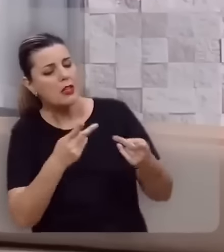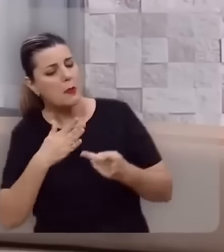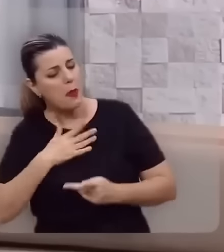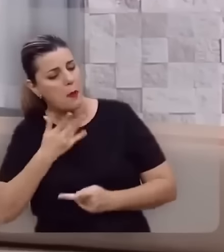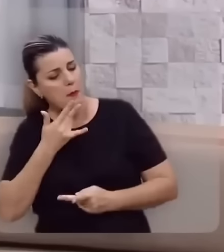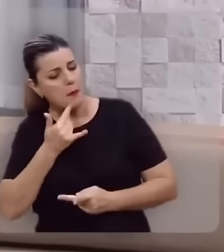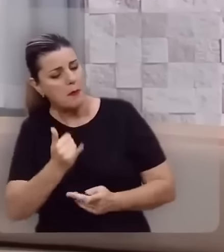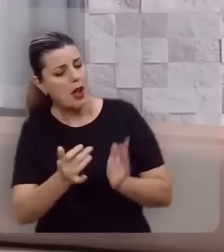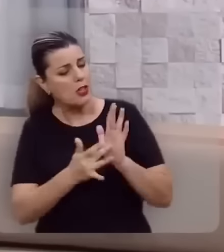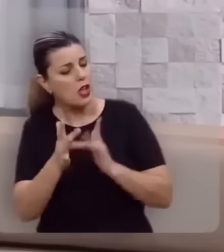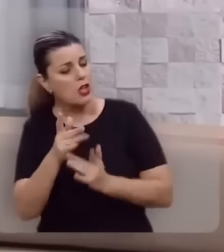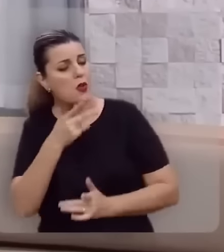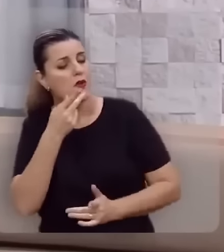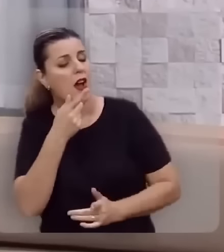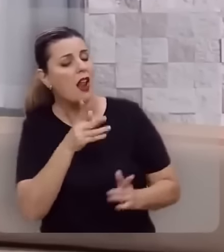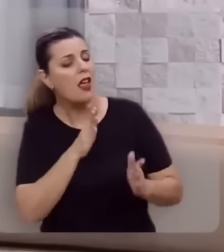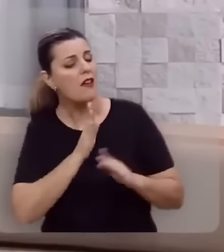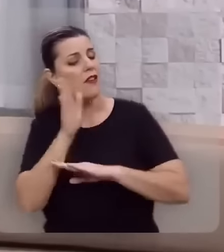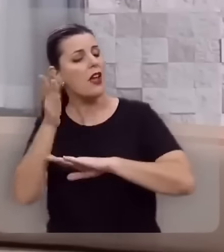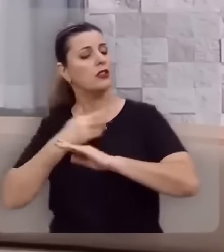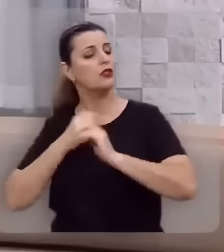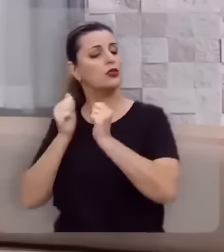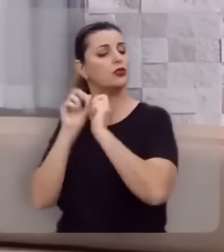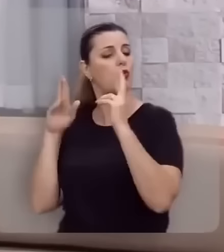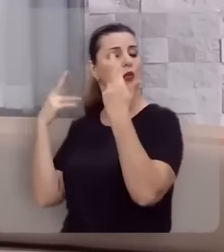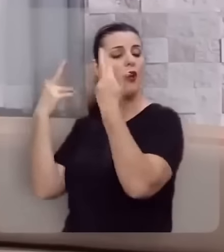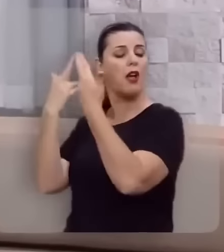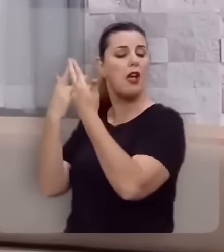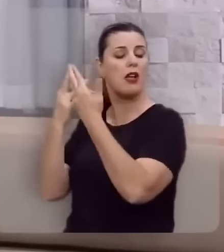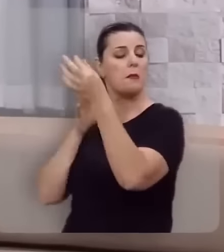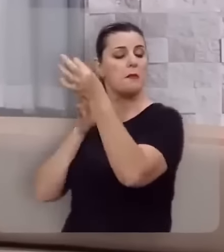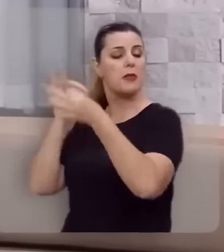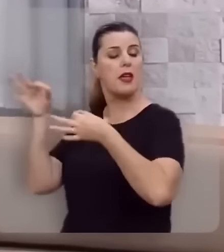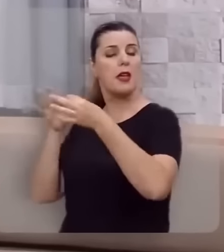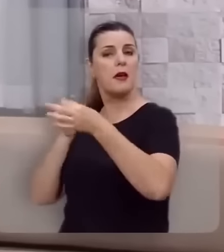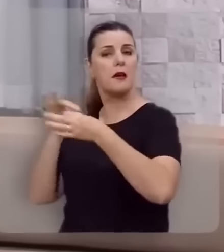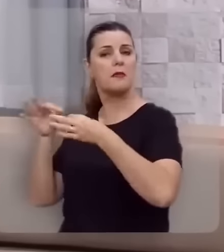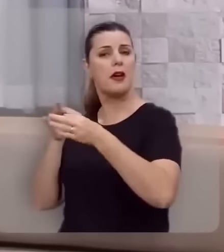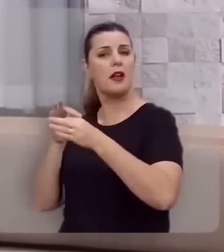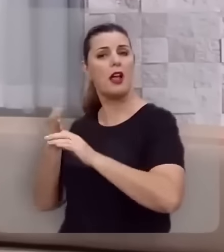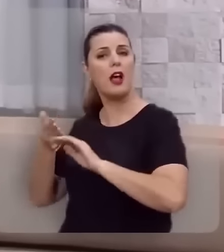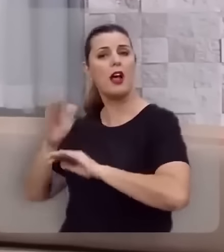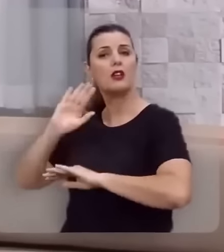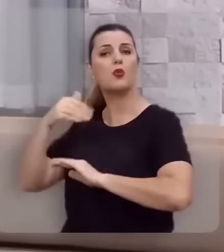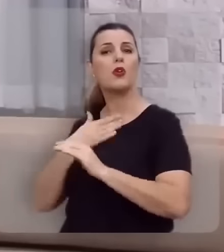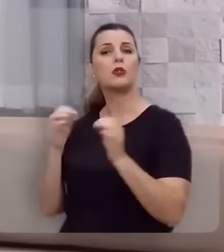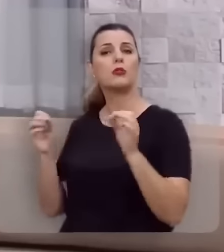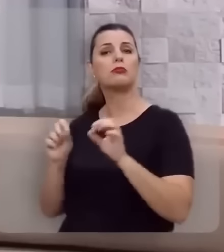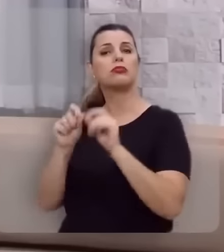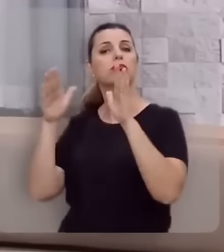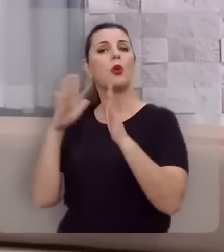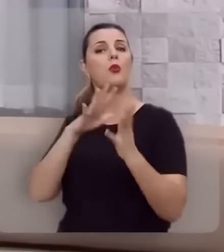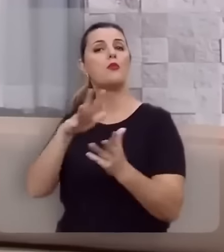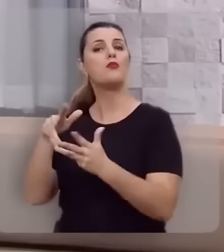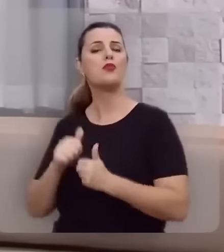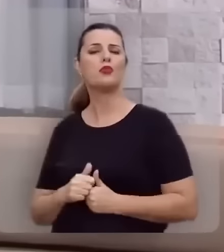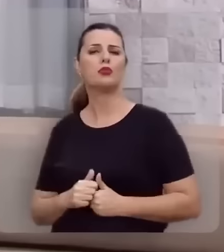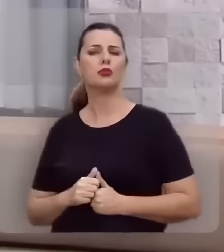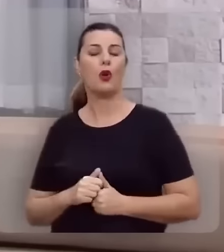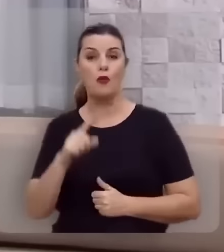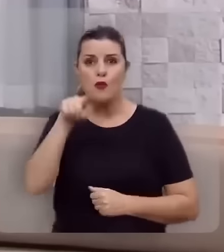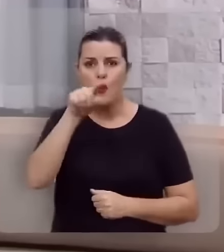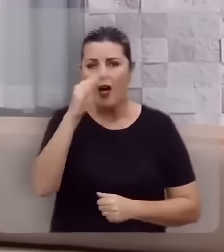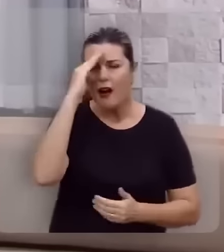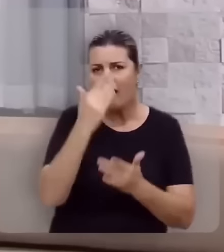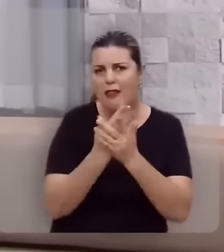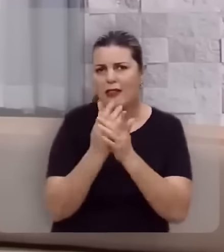bendito de meu Pai. Jesus dizendo, entrai na posse do reino que vos está preparado desde a fundação do mundo. Se